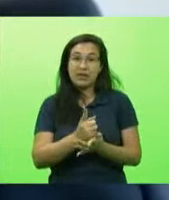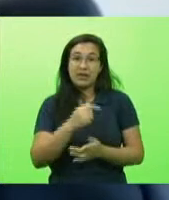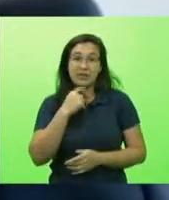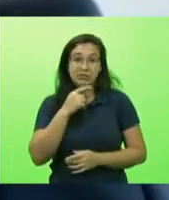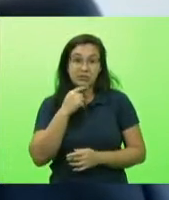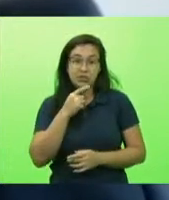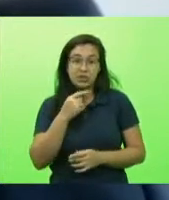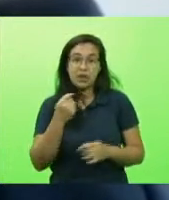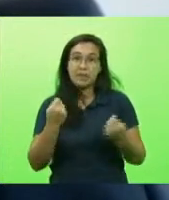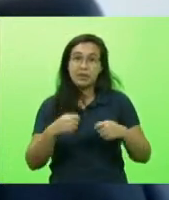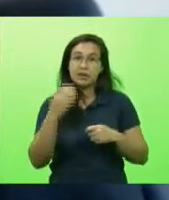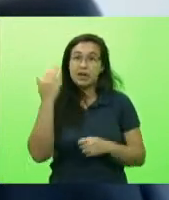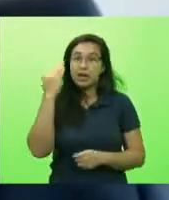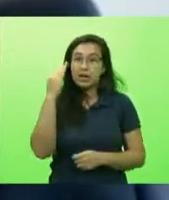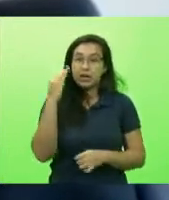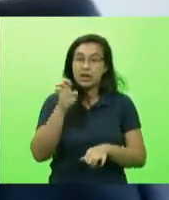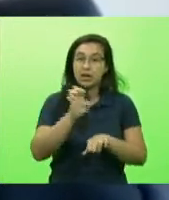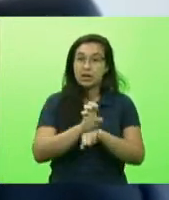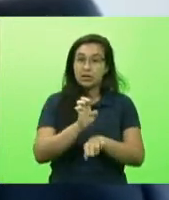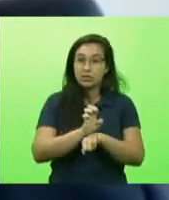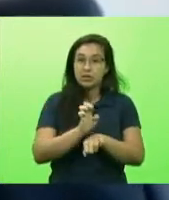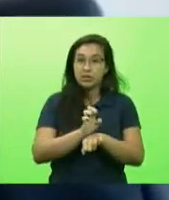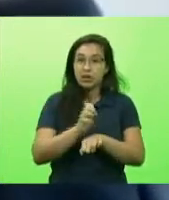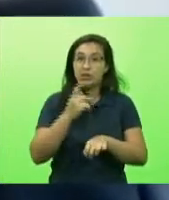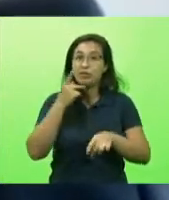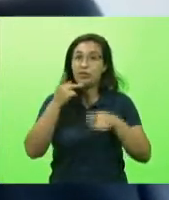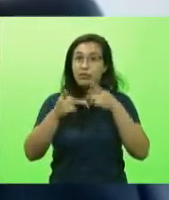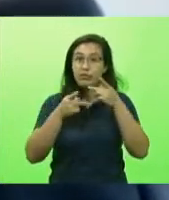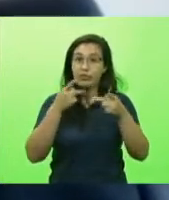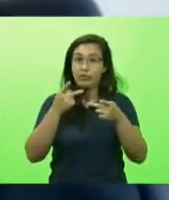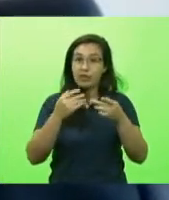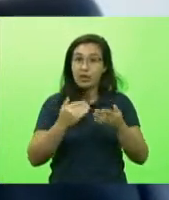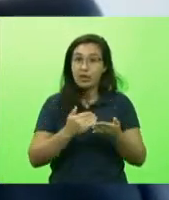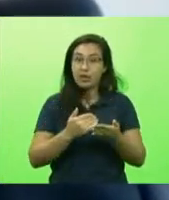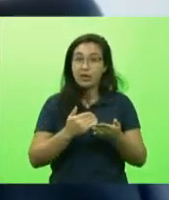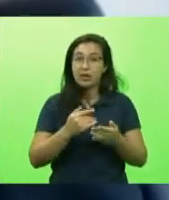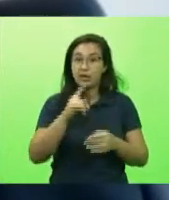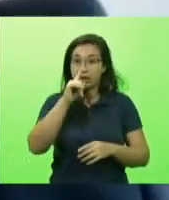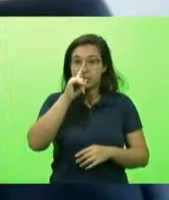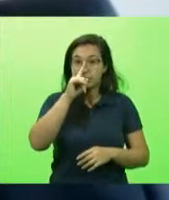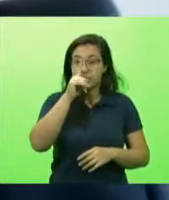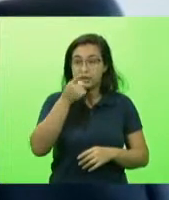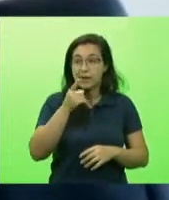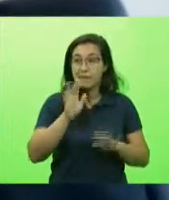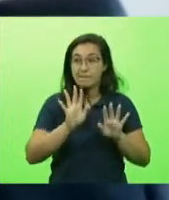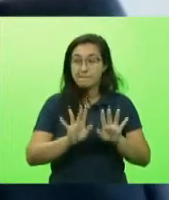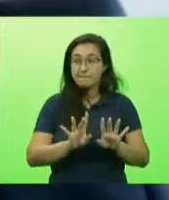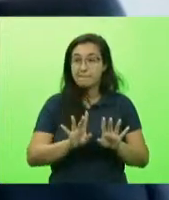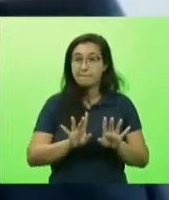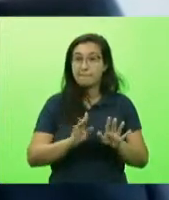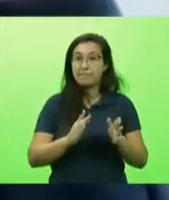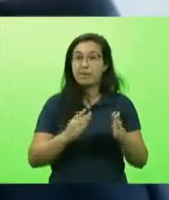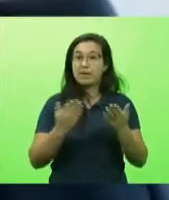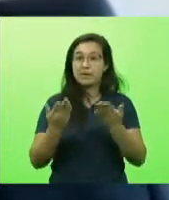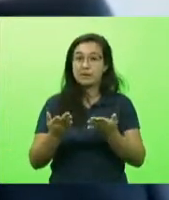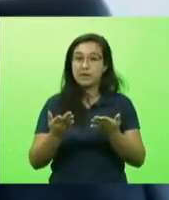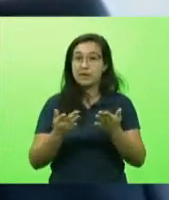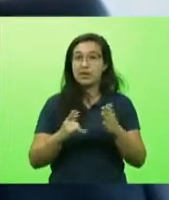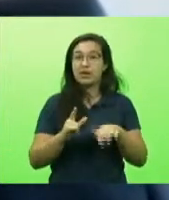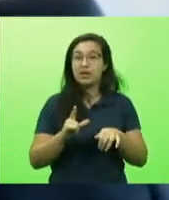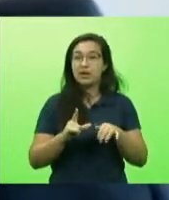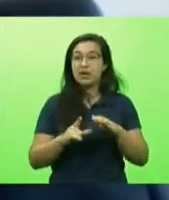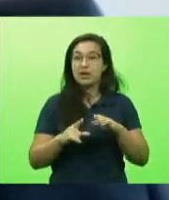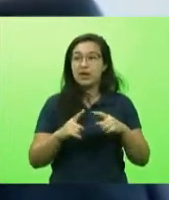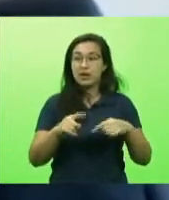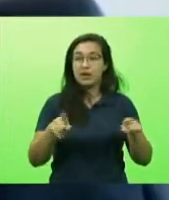que os estados se manifestam mas há uma priorização para o ente federal e nenhum laboratório internacional fecha acordo com o